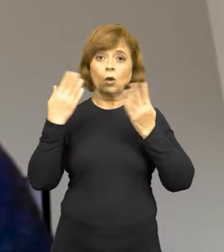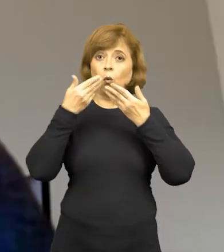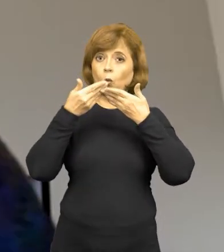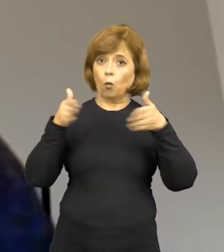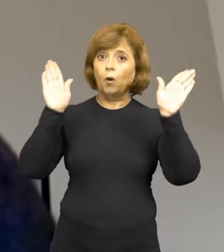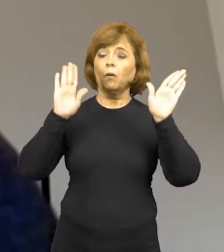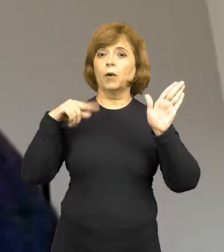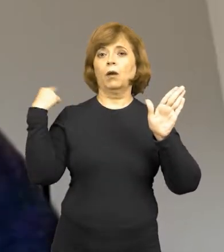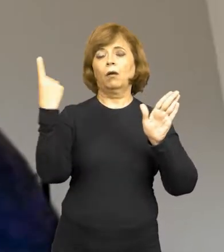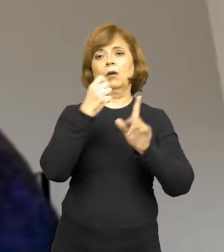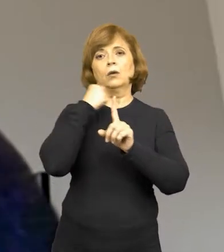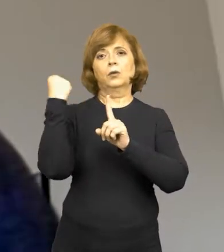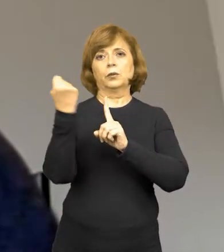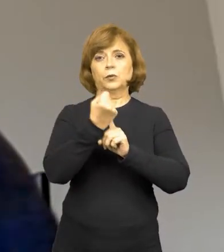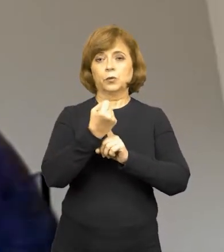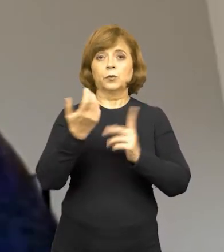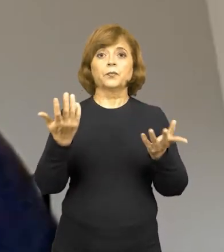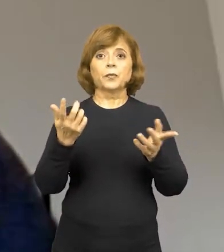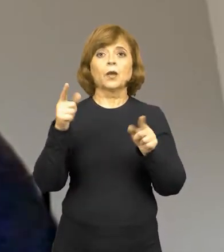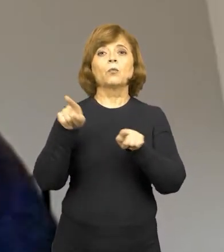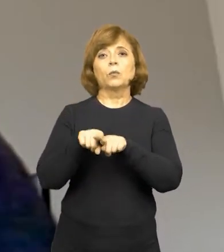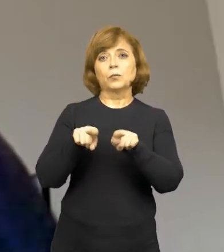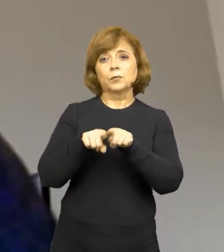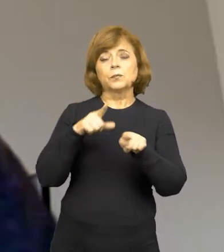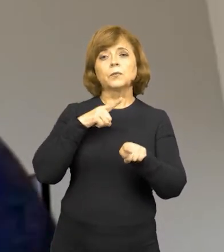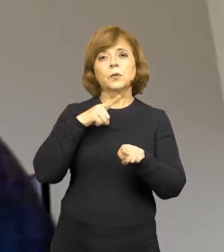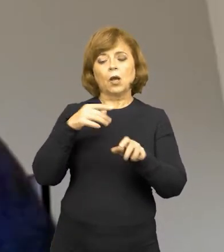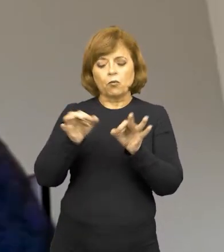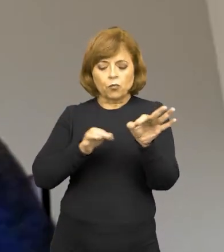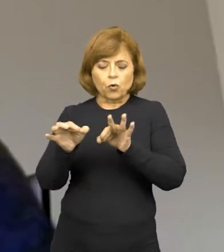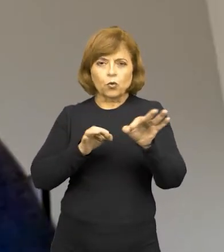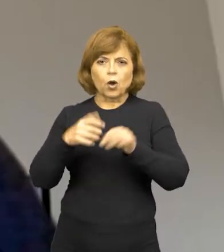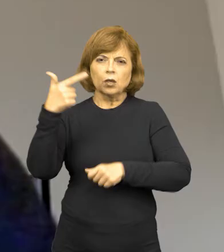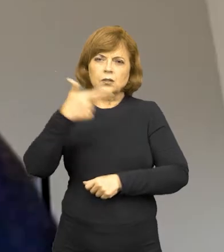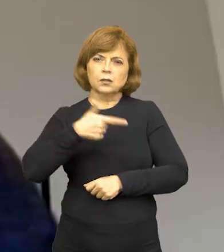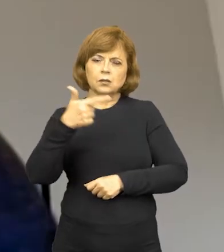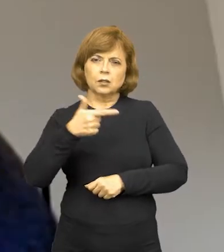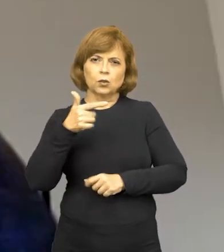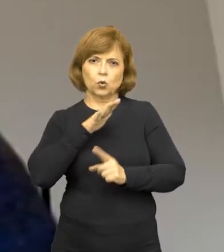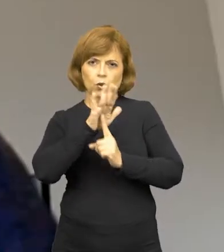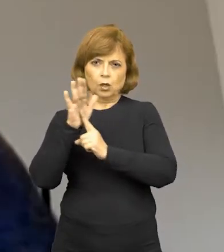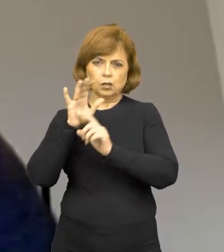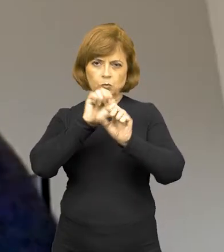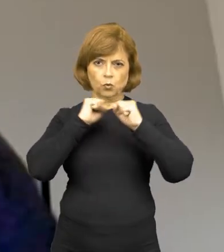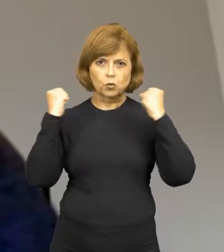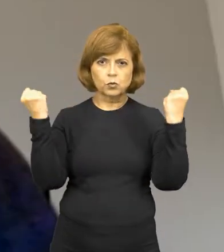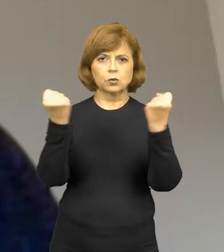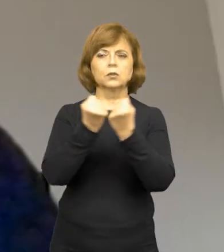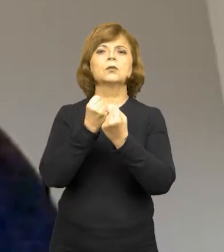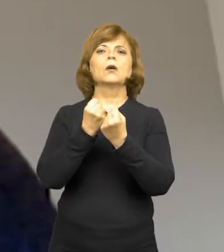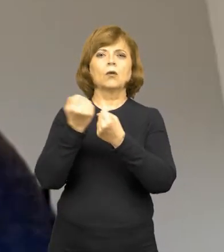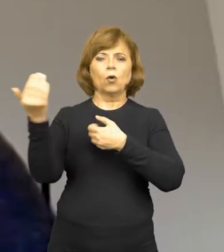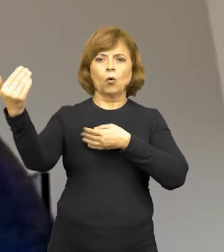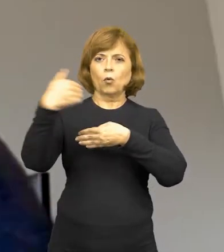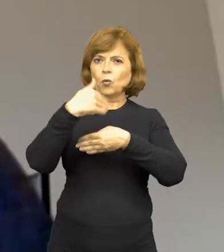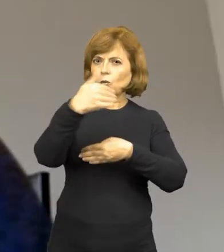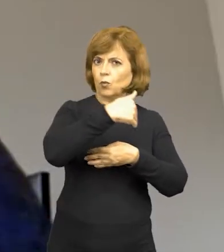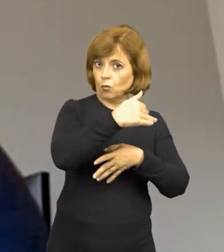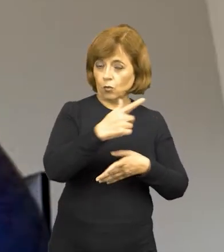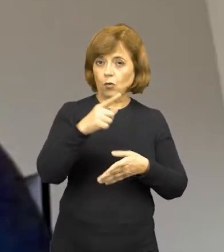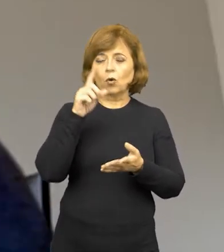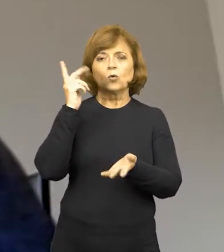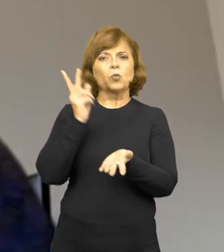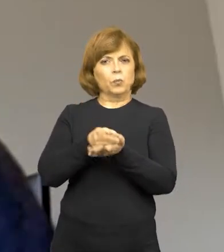terminada e agora a gente vai preparar a segunda exposição do Centro de Memória,